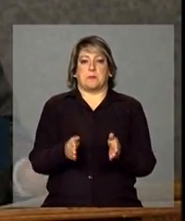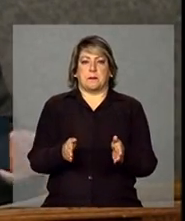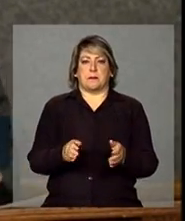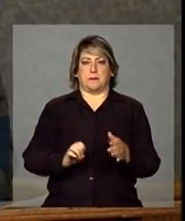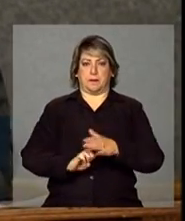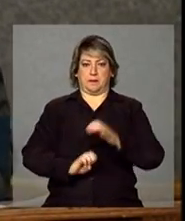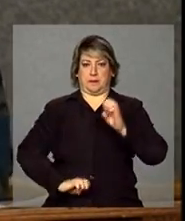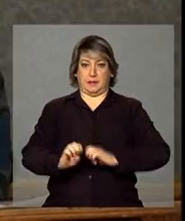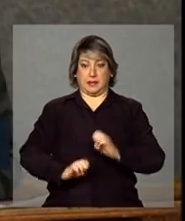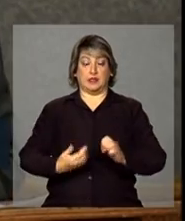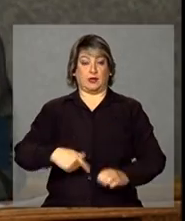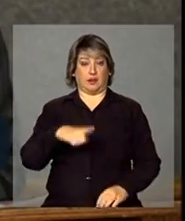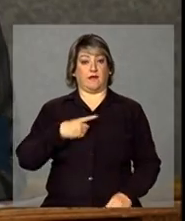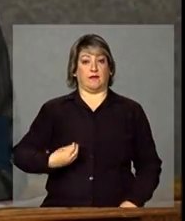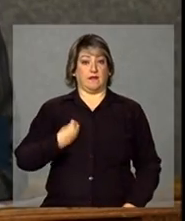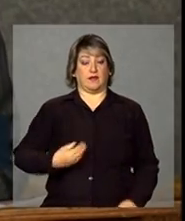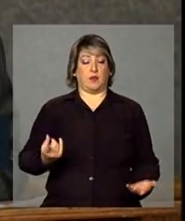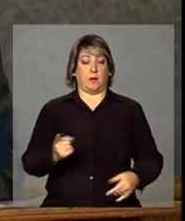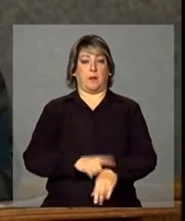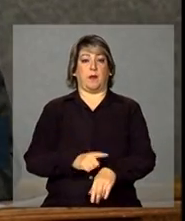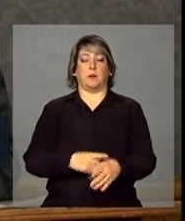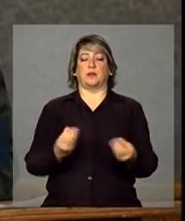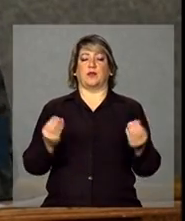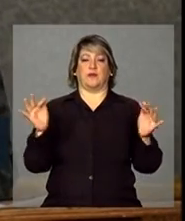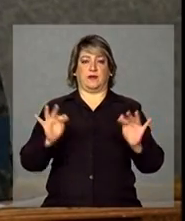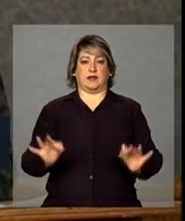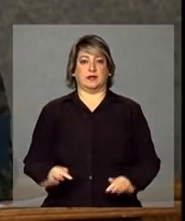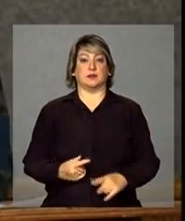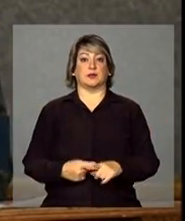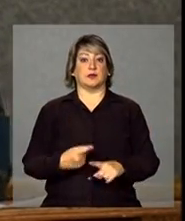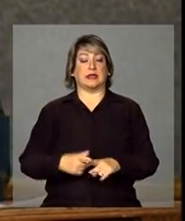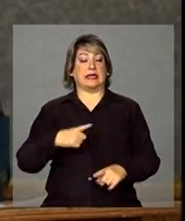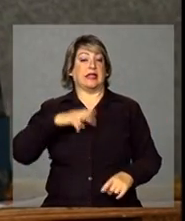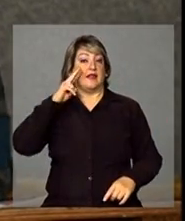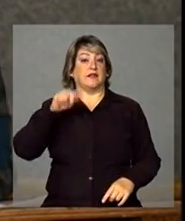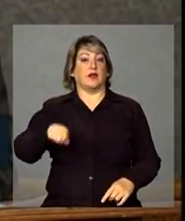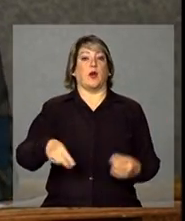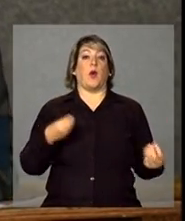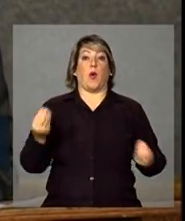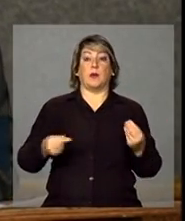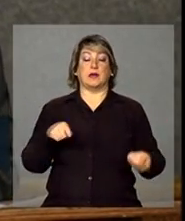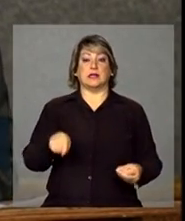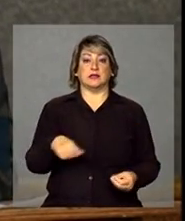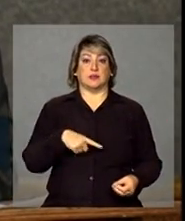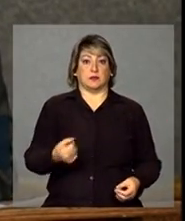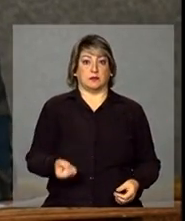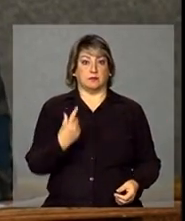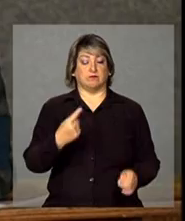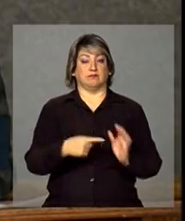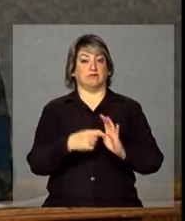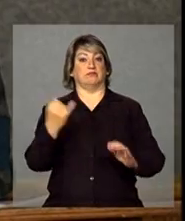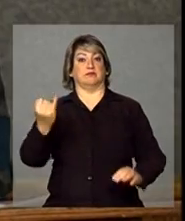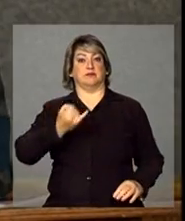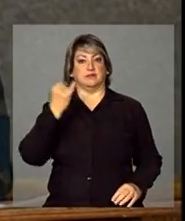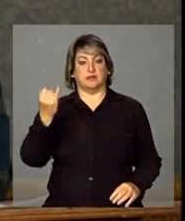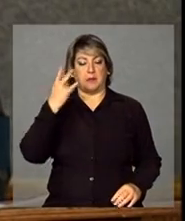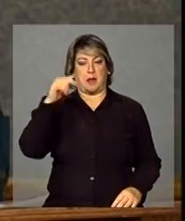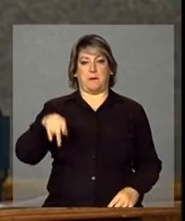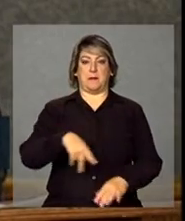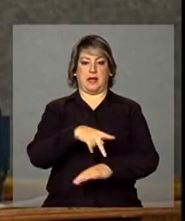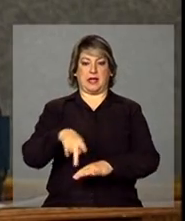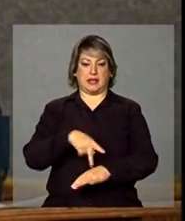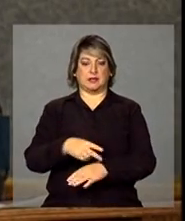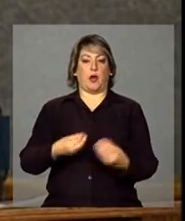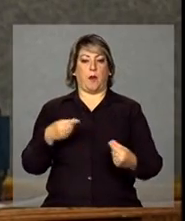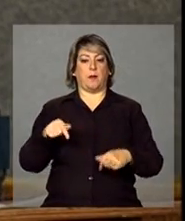E a gente está vivendo um momento muito feliz, porque tem visto como isso aparece, como tem sido relevante para o país, como esse